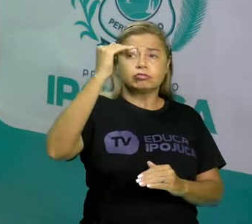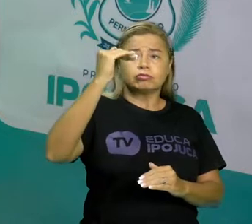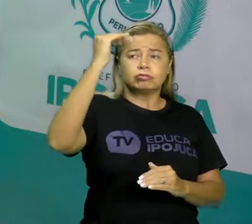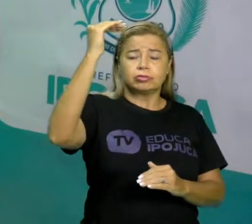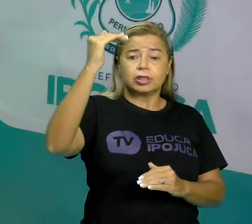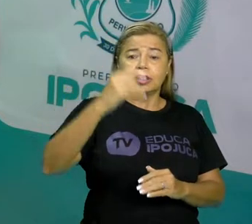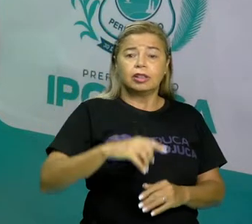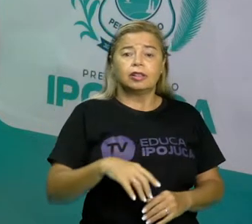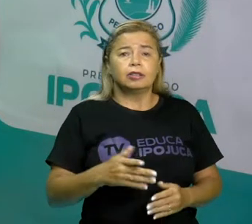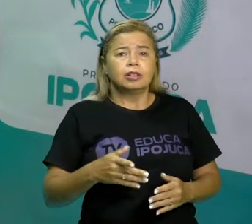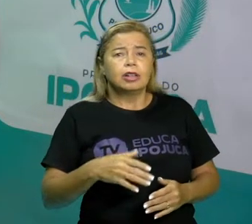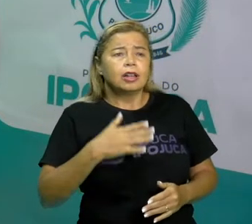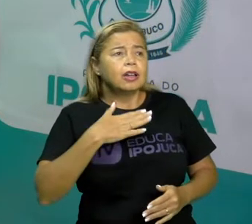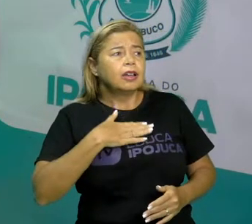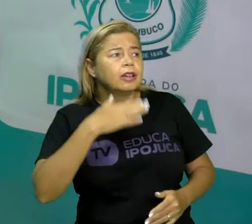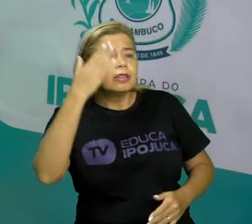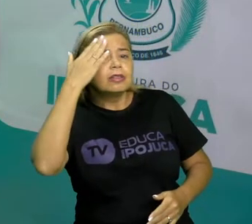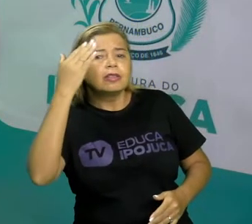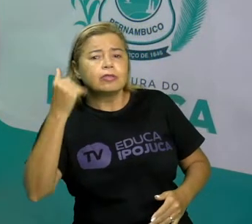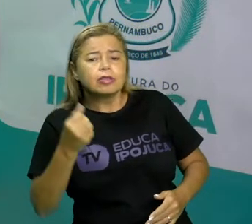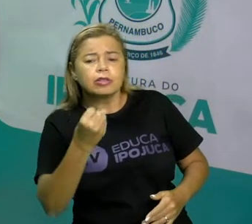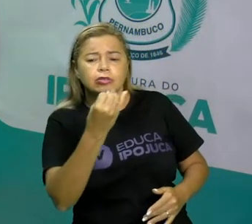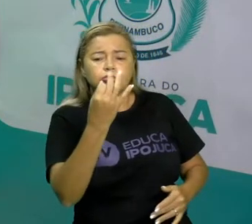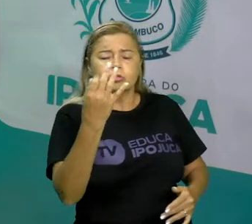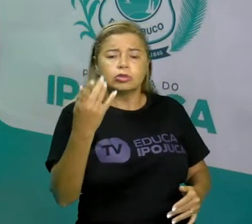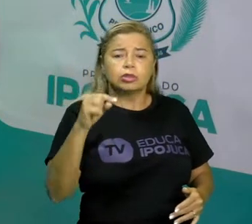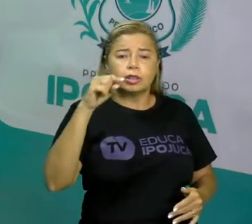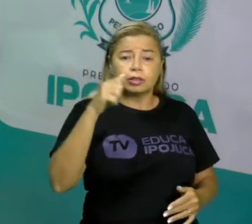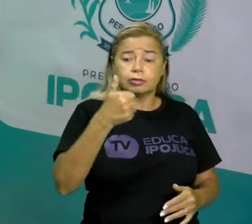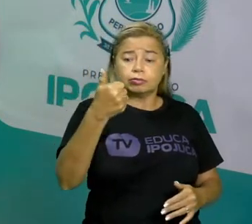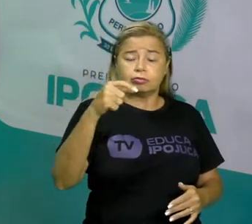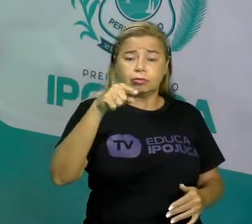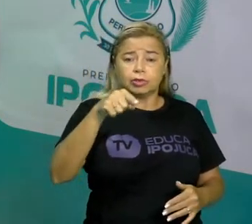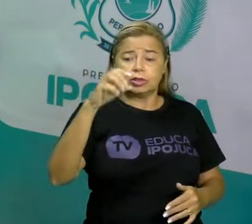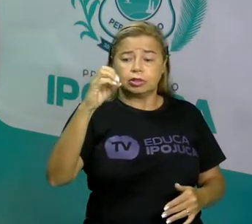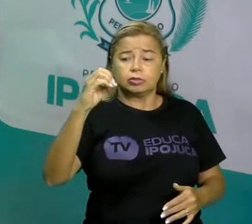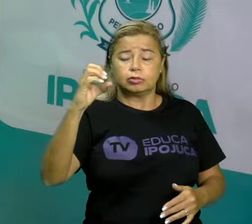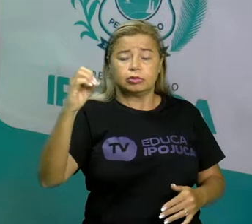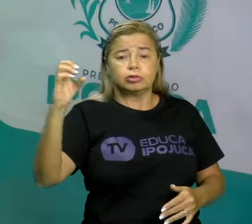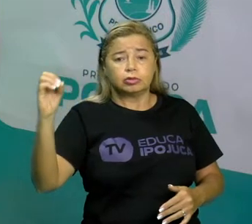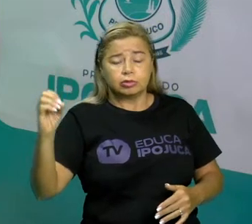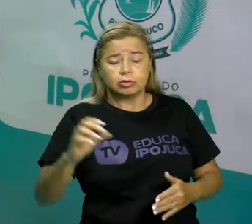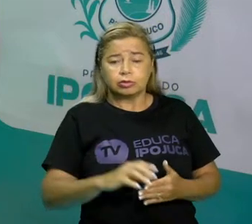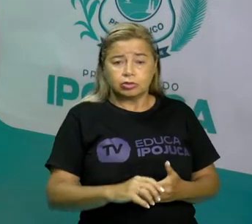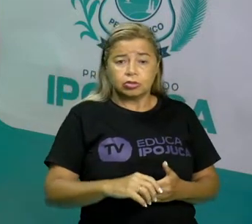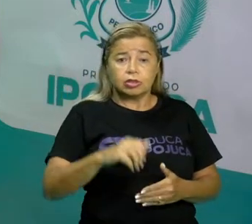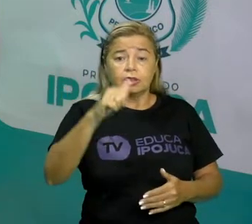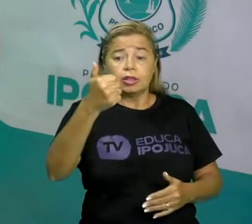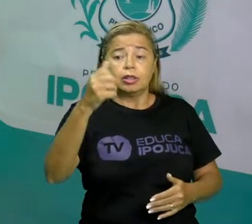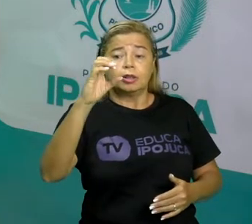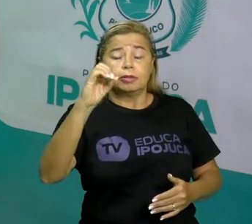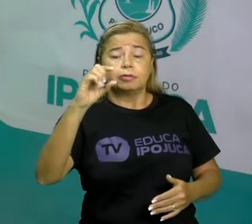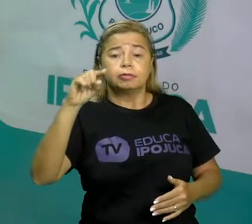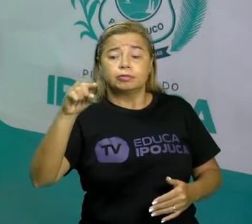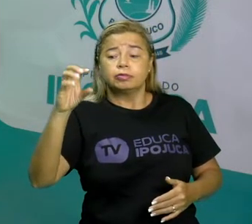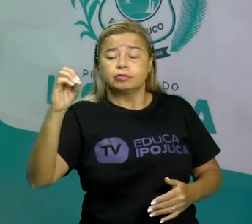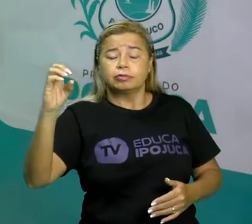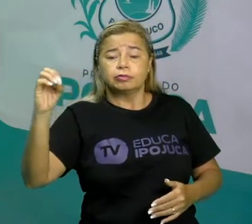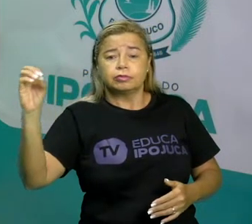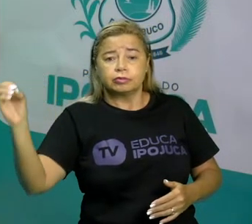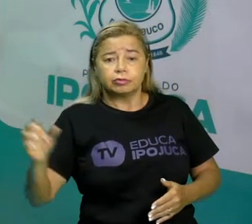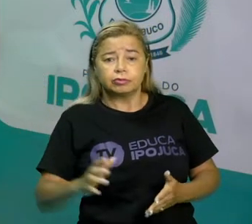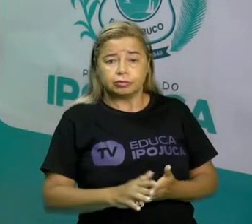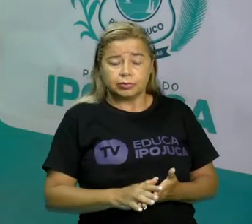contar até mil, eu tenho unidade de milhar. Eu sei contar até dez mil, eu tenho uma dezena de milhar. Então,